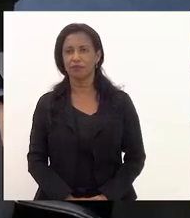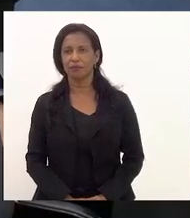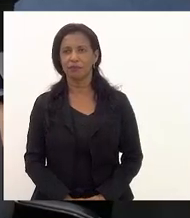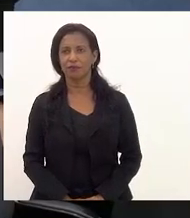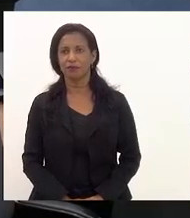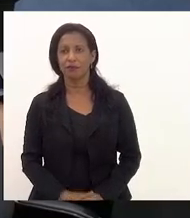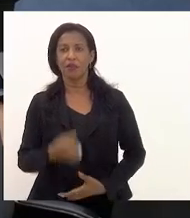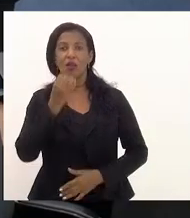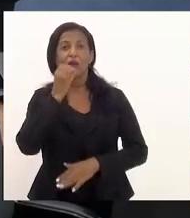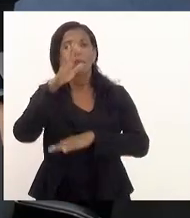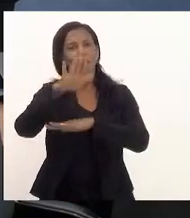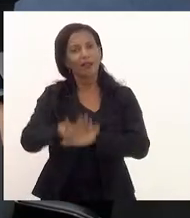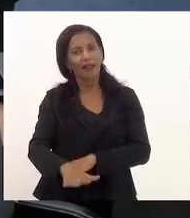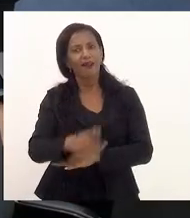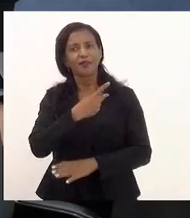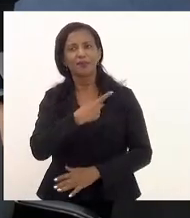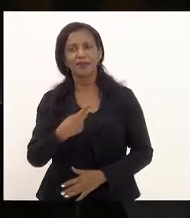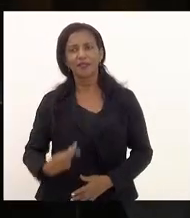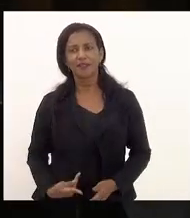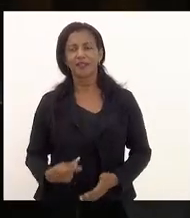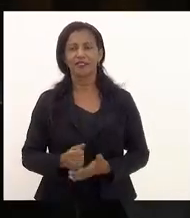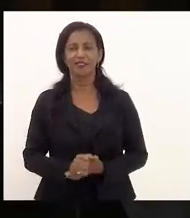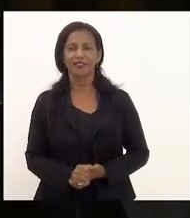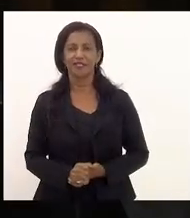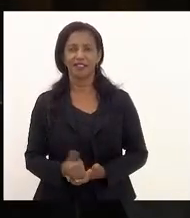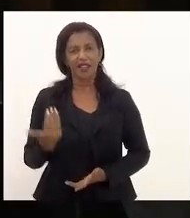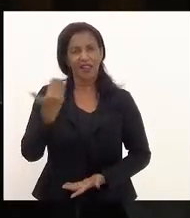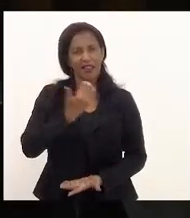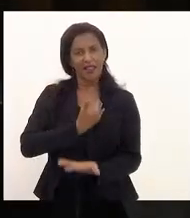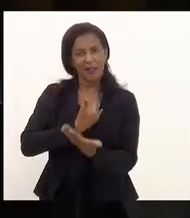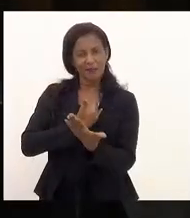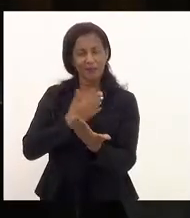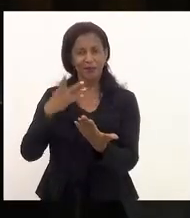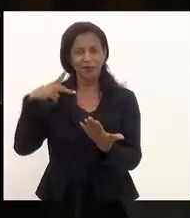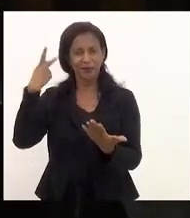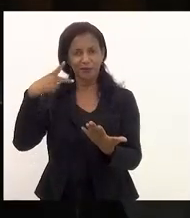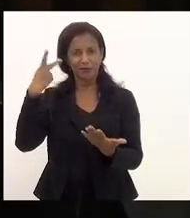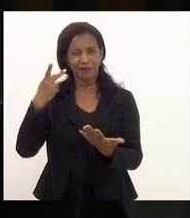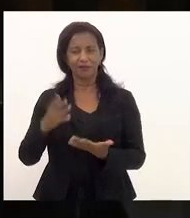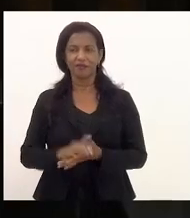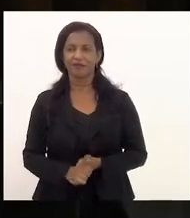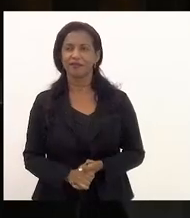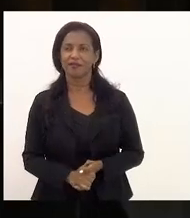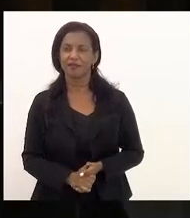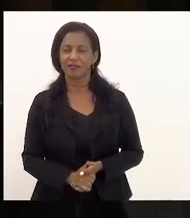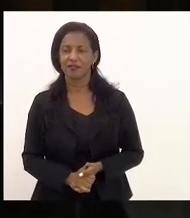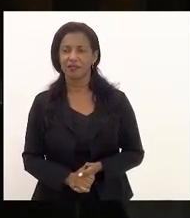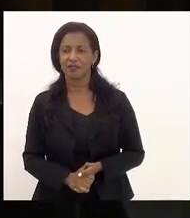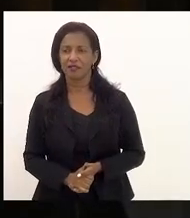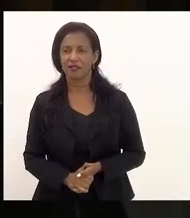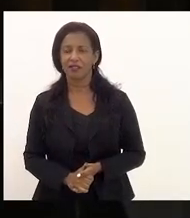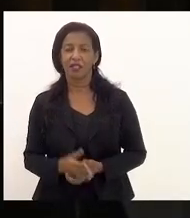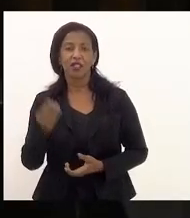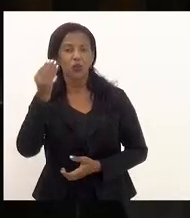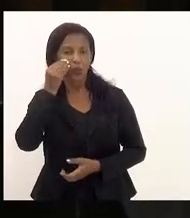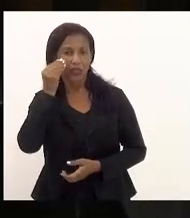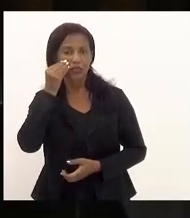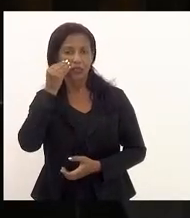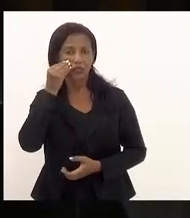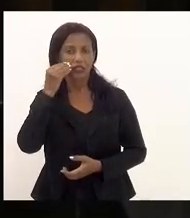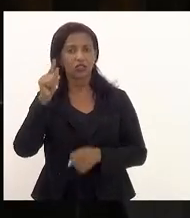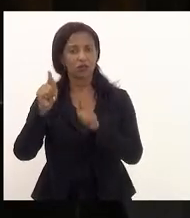Boa tarde, presidente, novos colegas parlamentares, público presente e que nos assiste